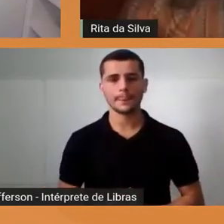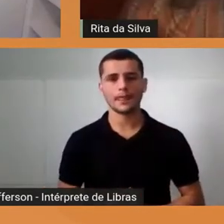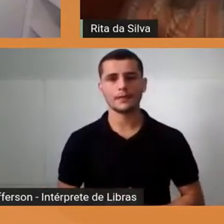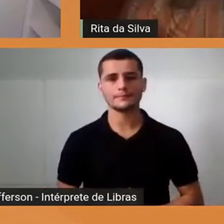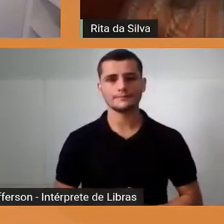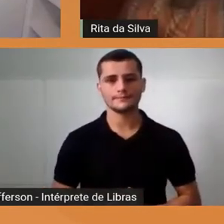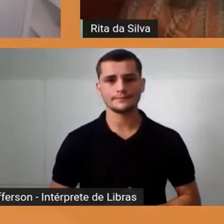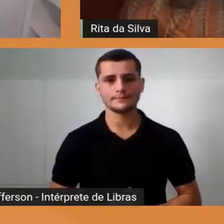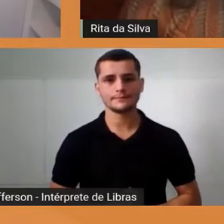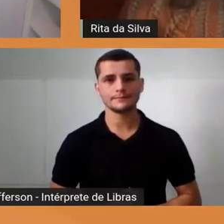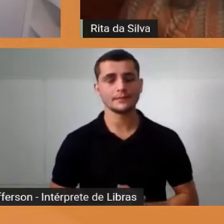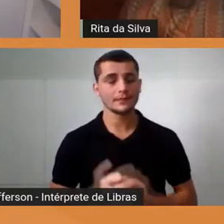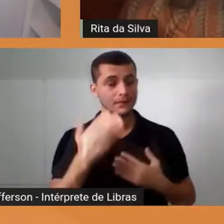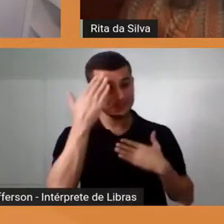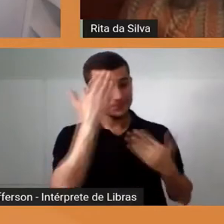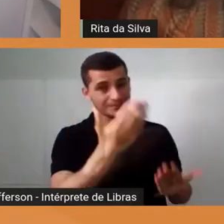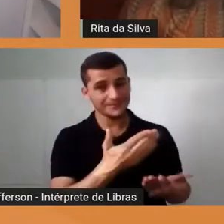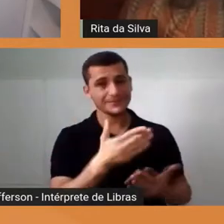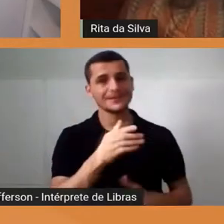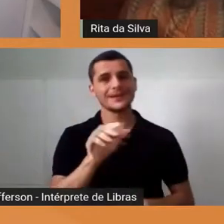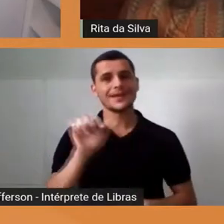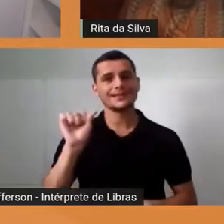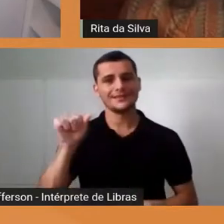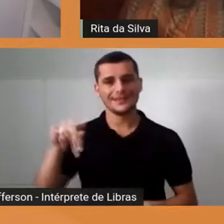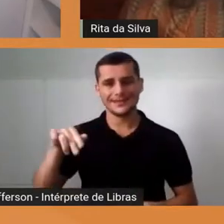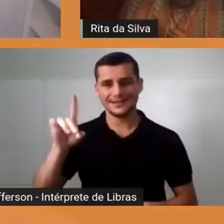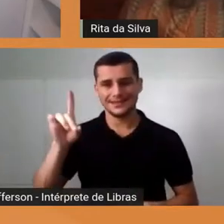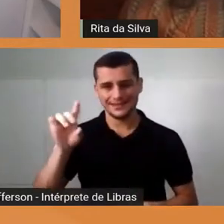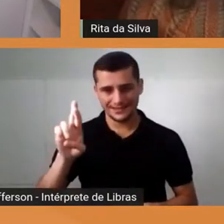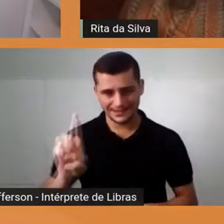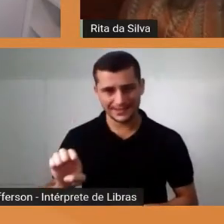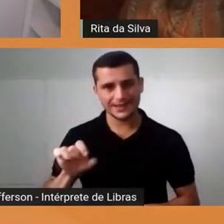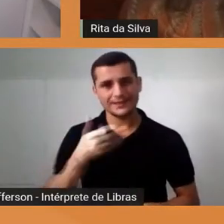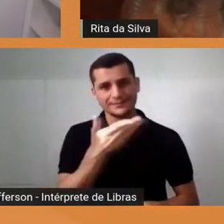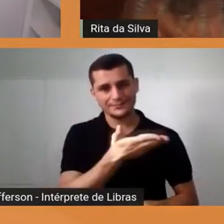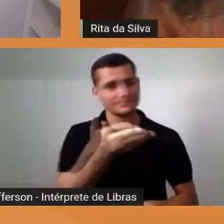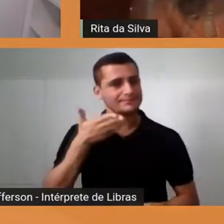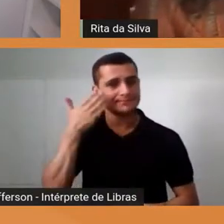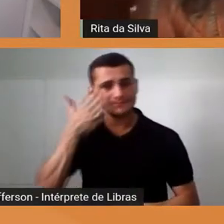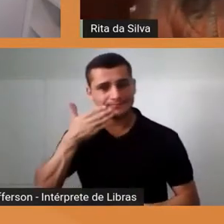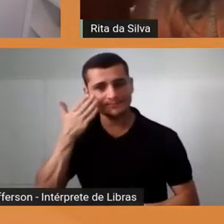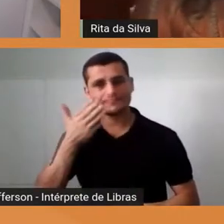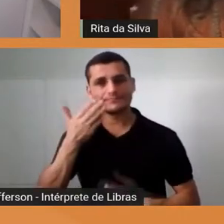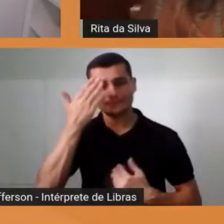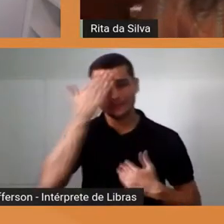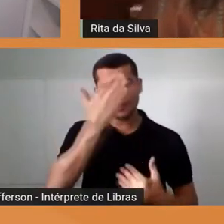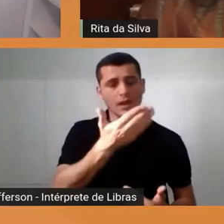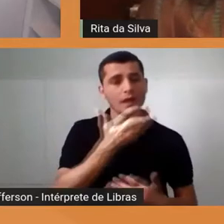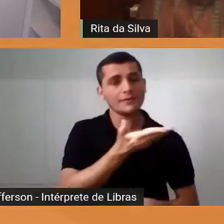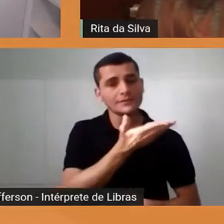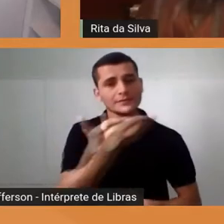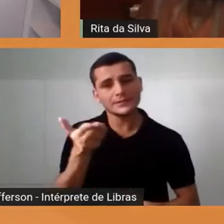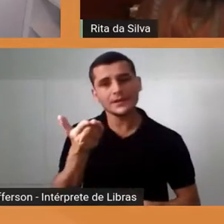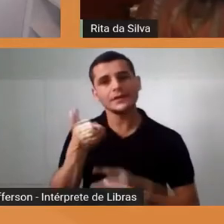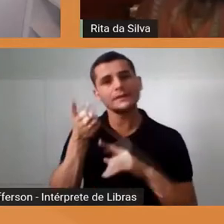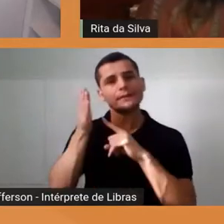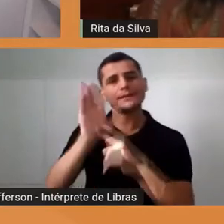agradeço, eu acho que vocês estão apresentando um pedacinho